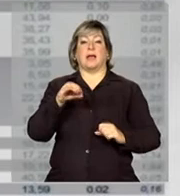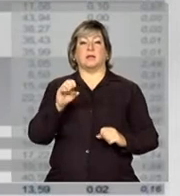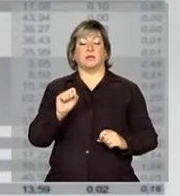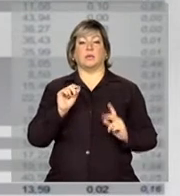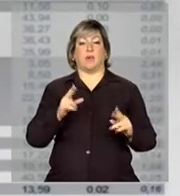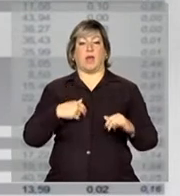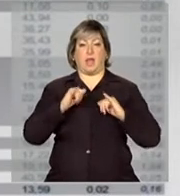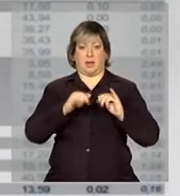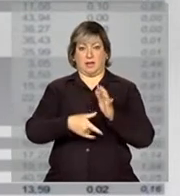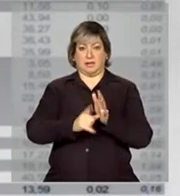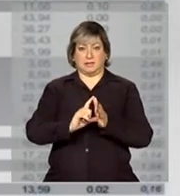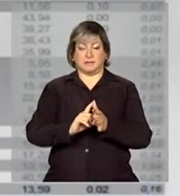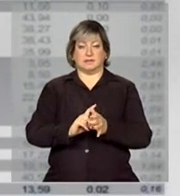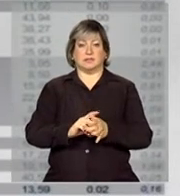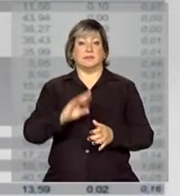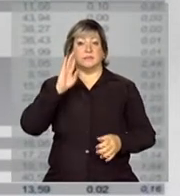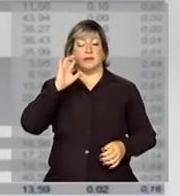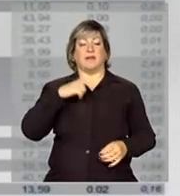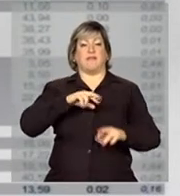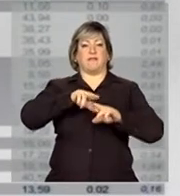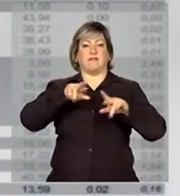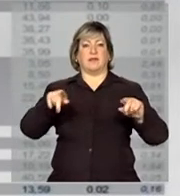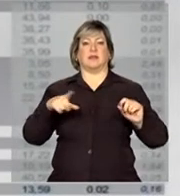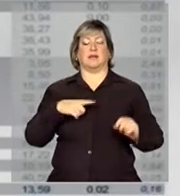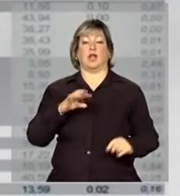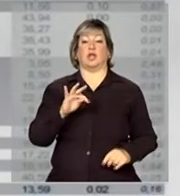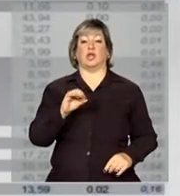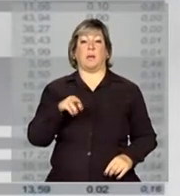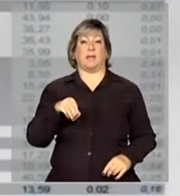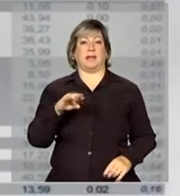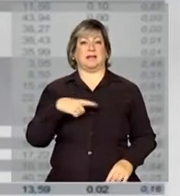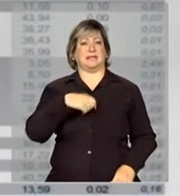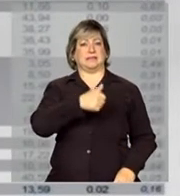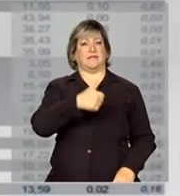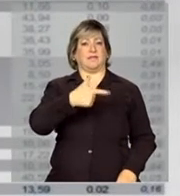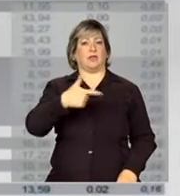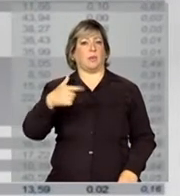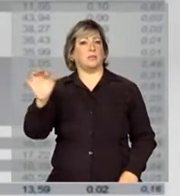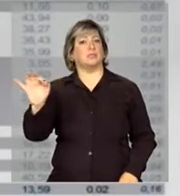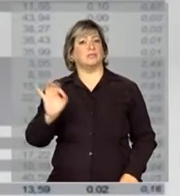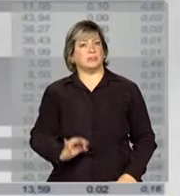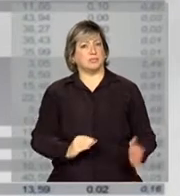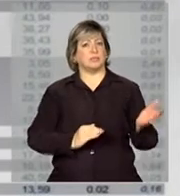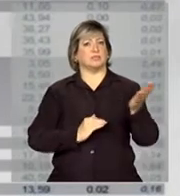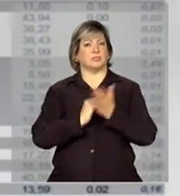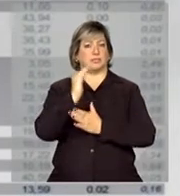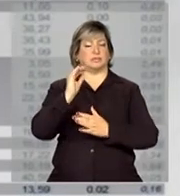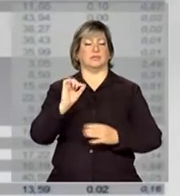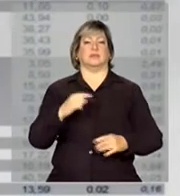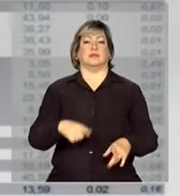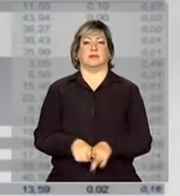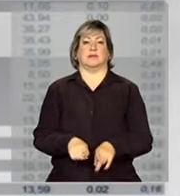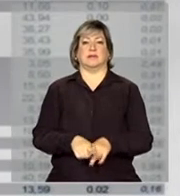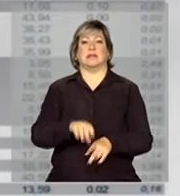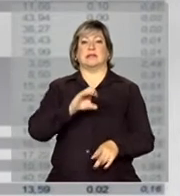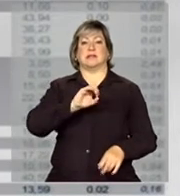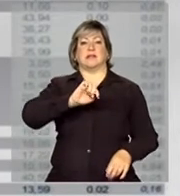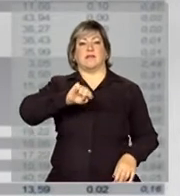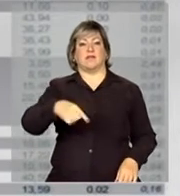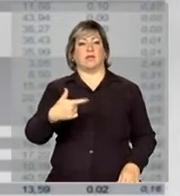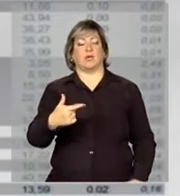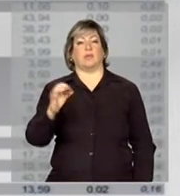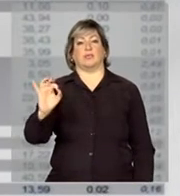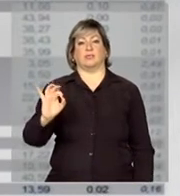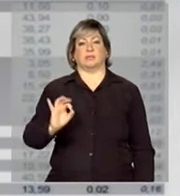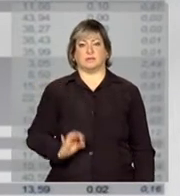o principal destaque aqui em termos de variação, o tomate, 122%, com um impacto de 0,2